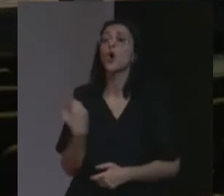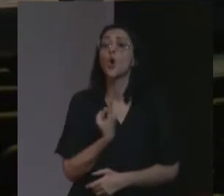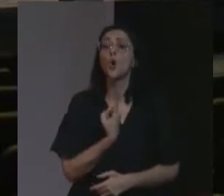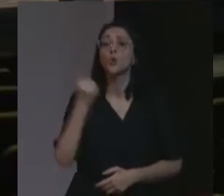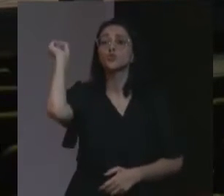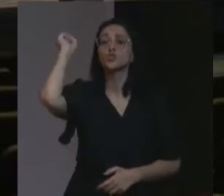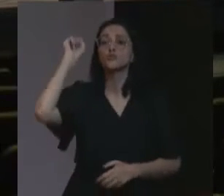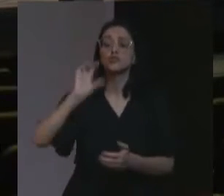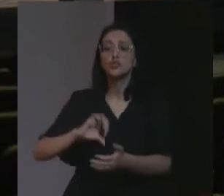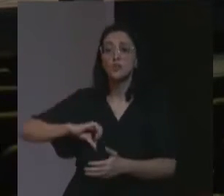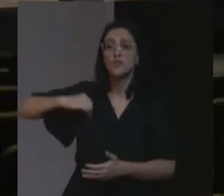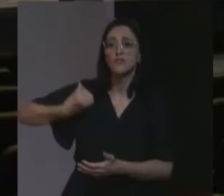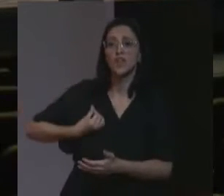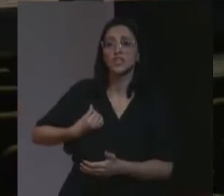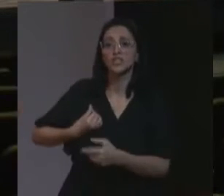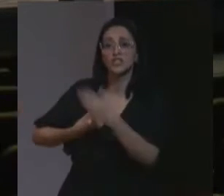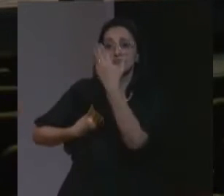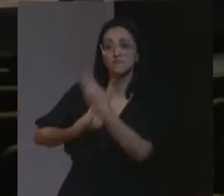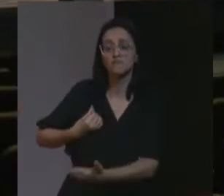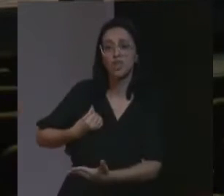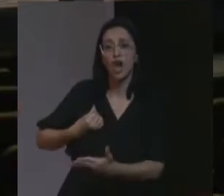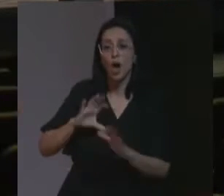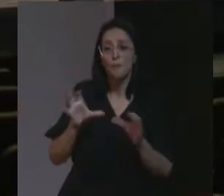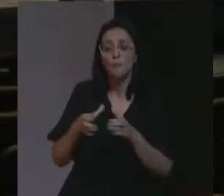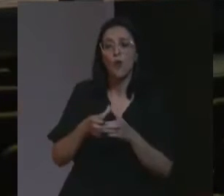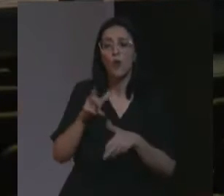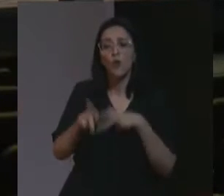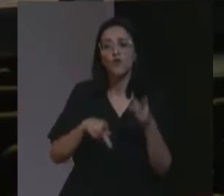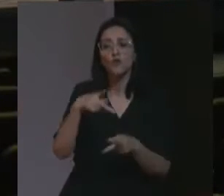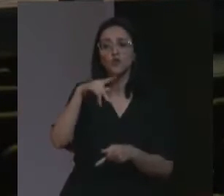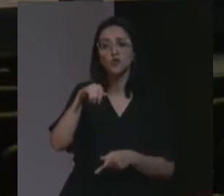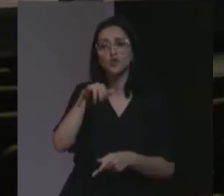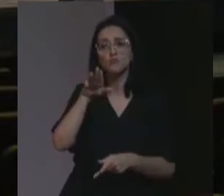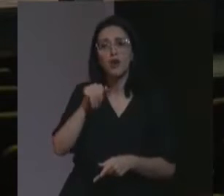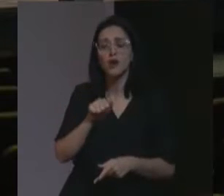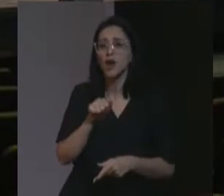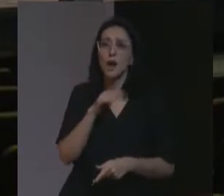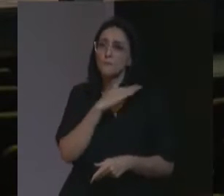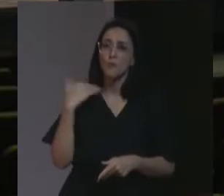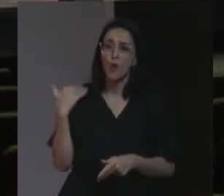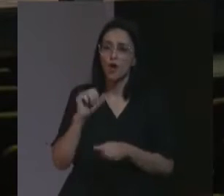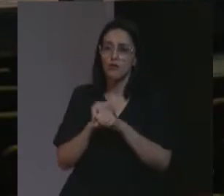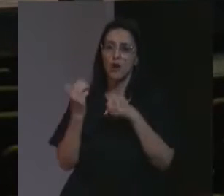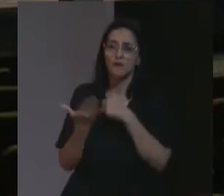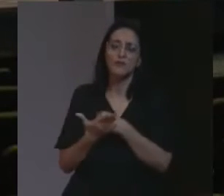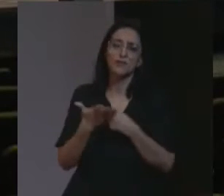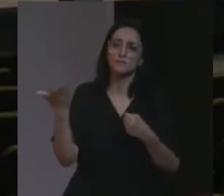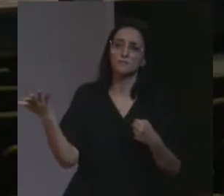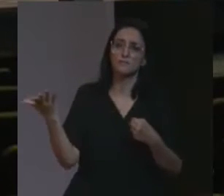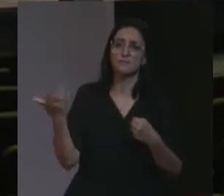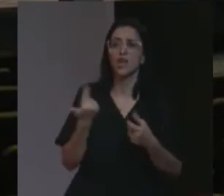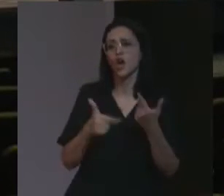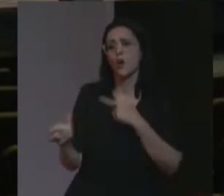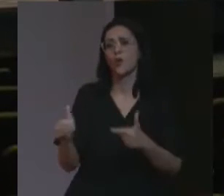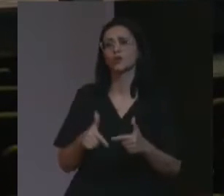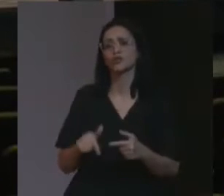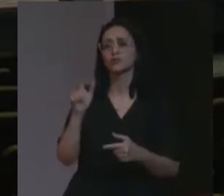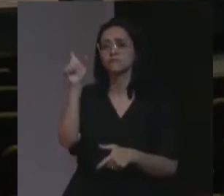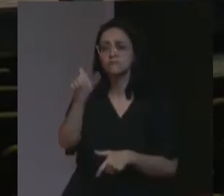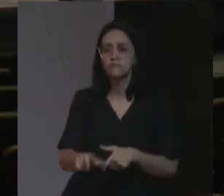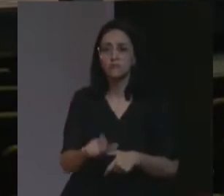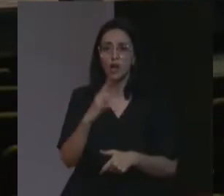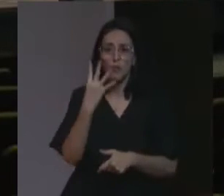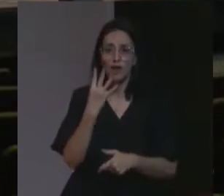Juma, morreu, de Covid-19, eu quero lembrar, o importante, Cassi Kheritana, falante de quatro, idiomas